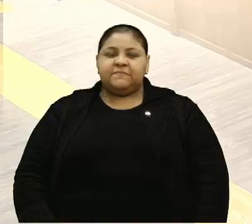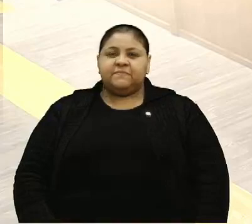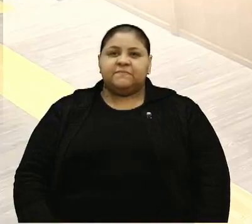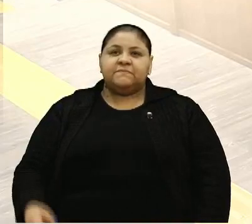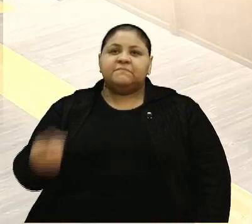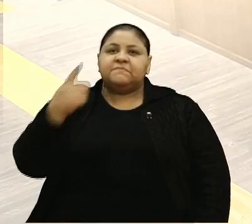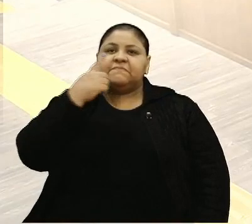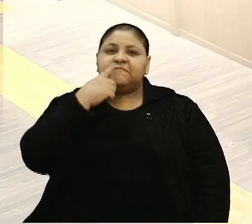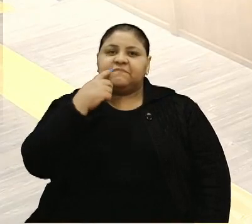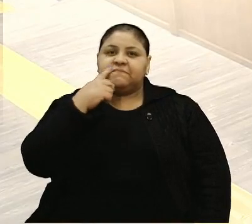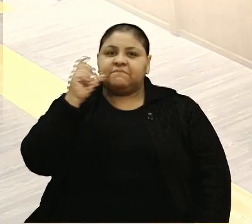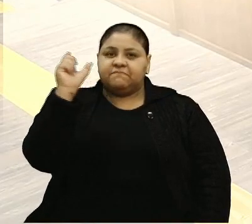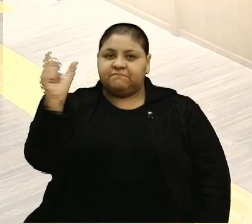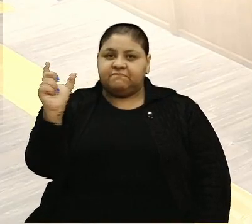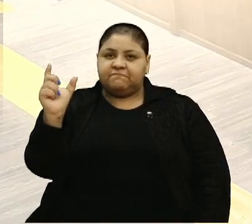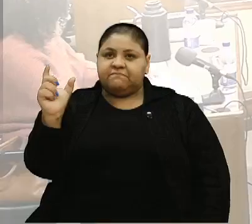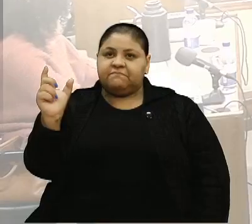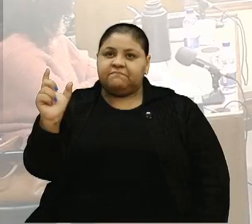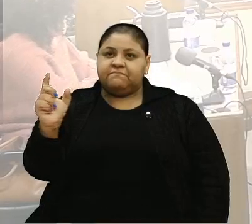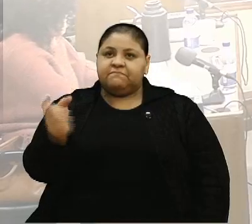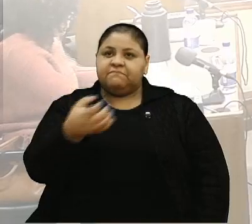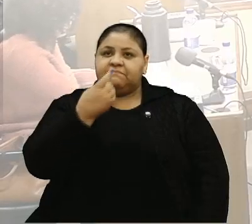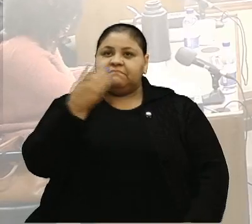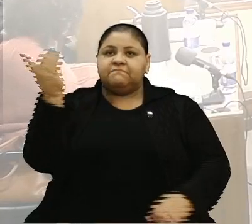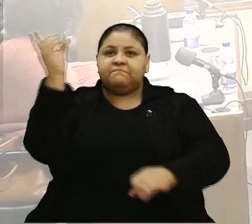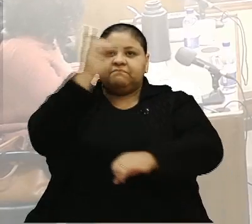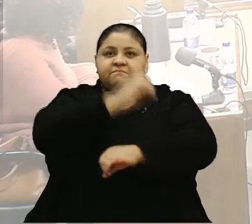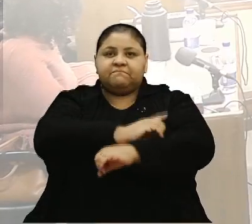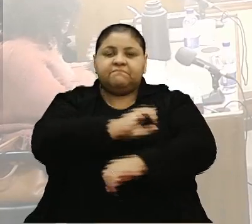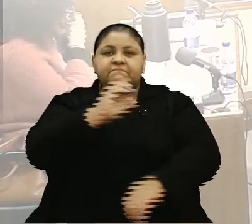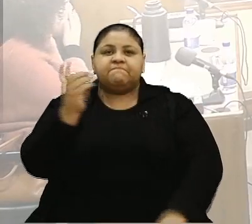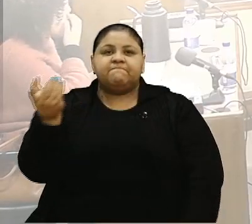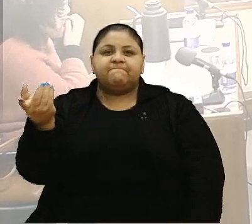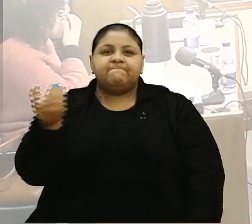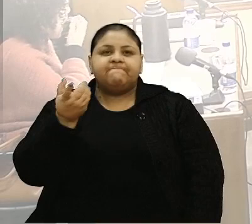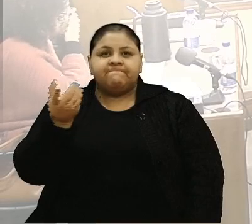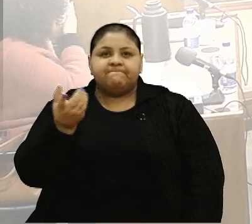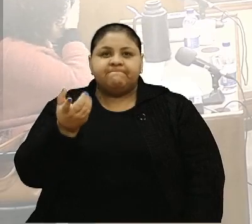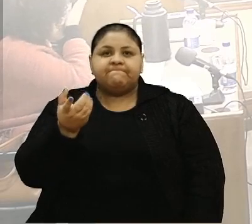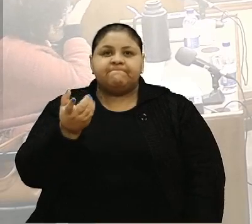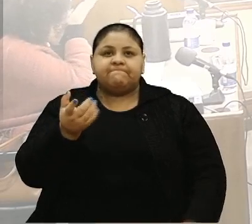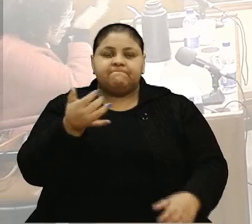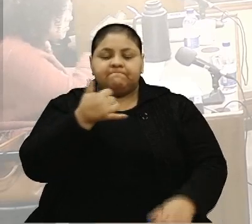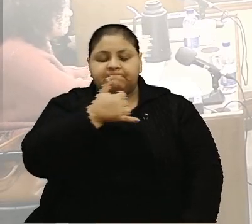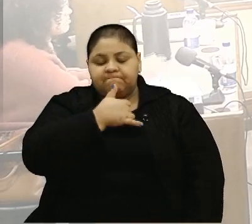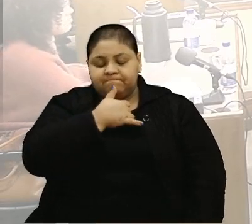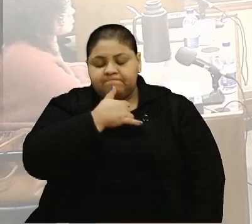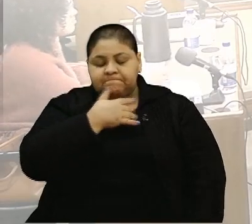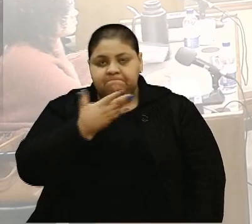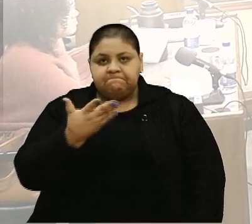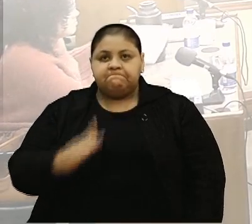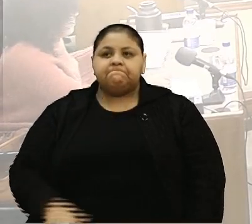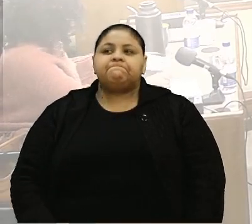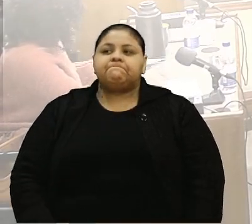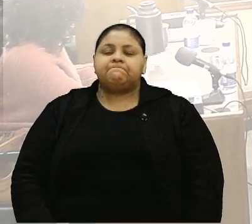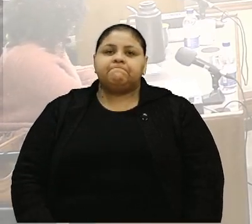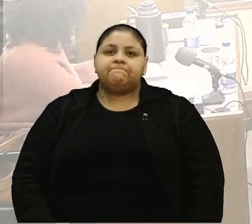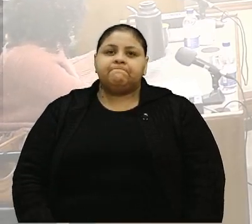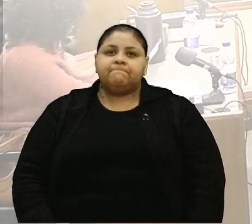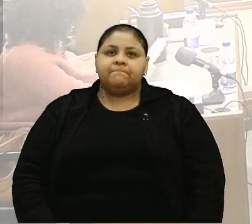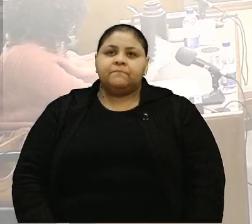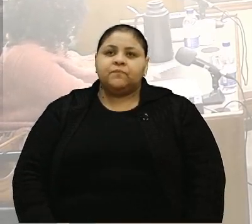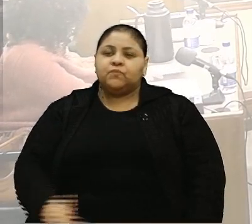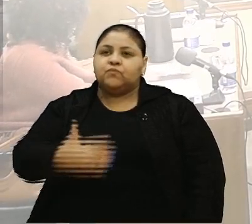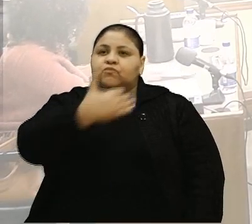Bom dia, eu quero fazer um voto de pesar pelo